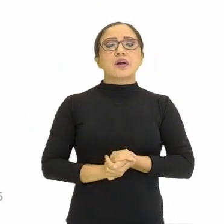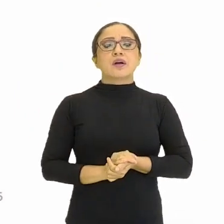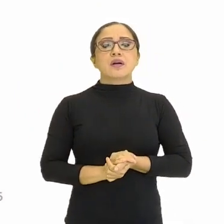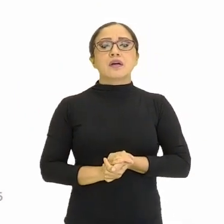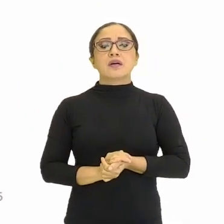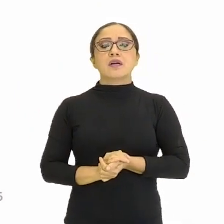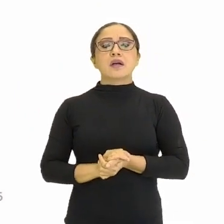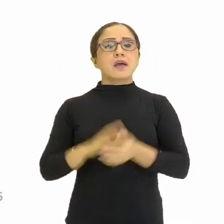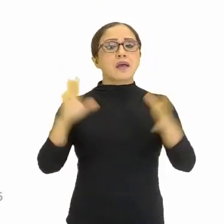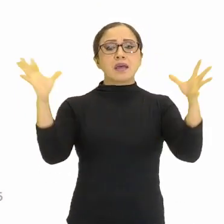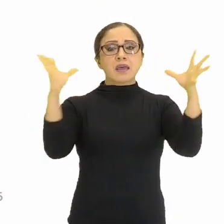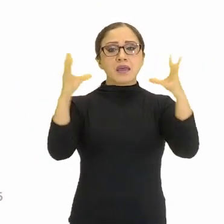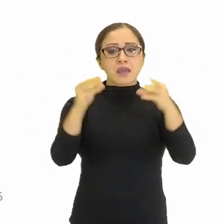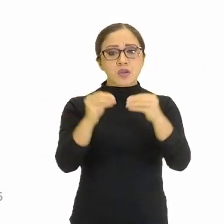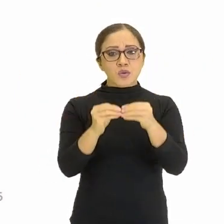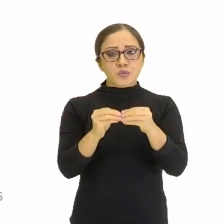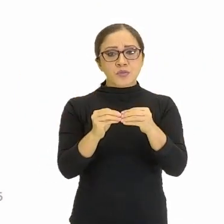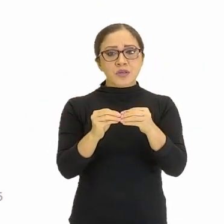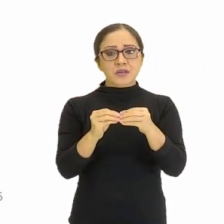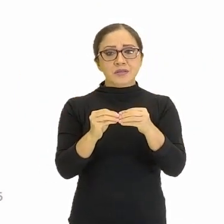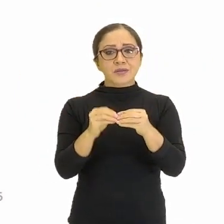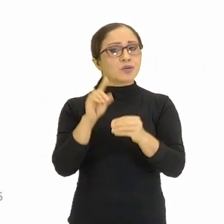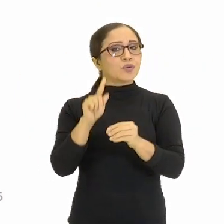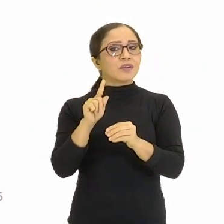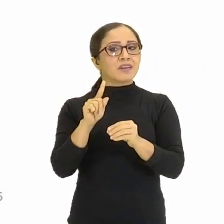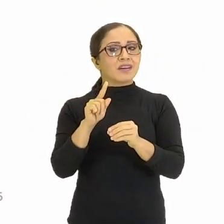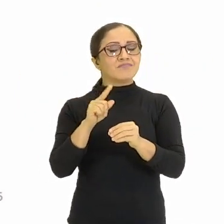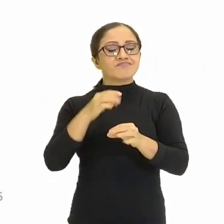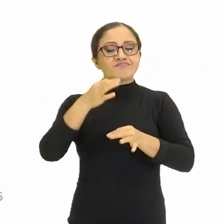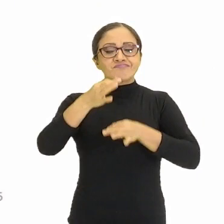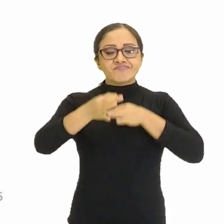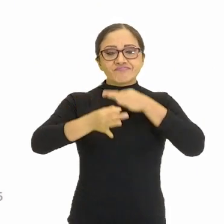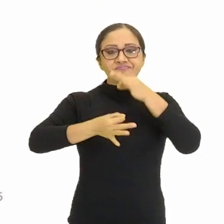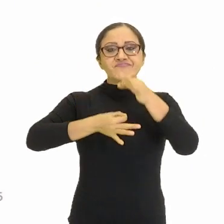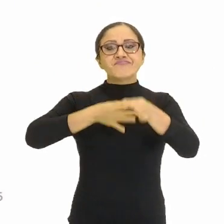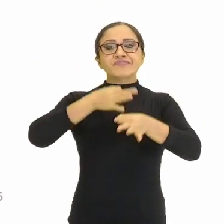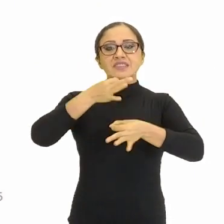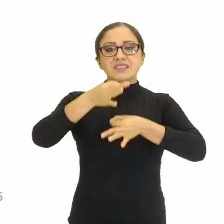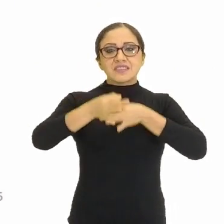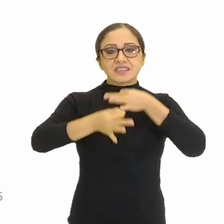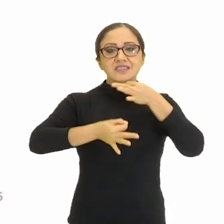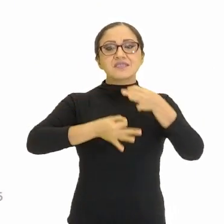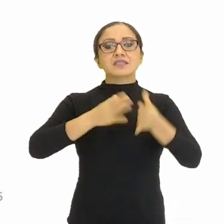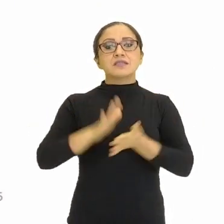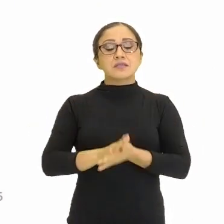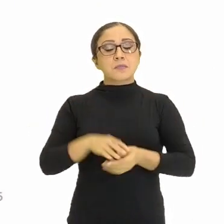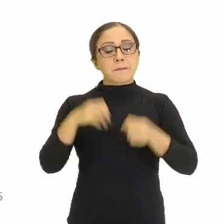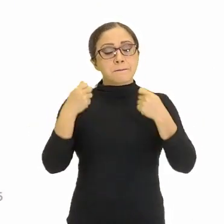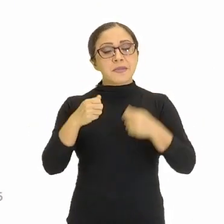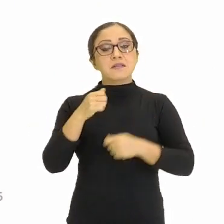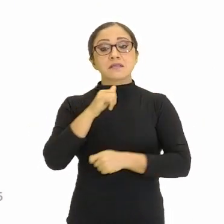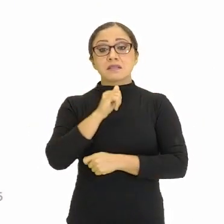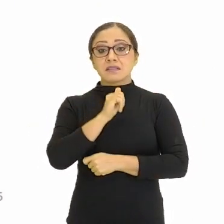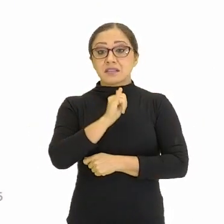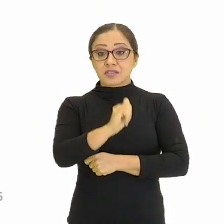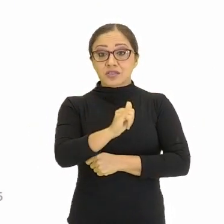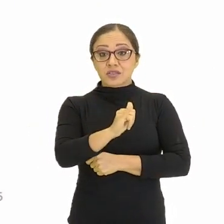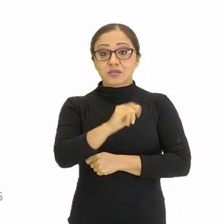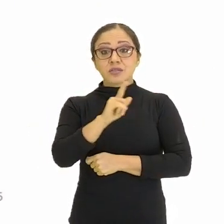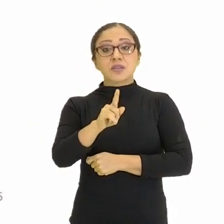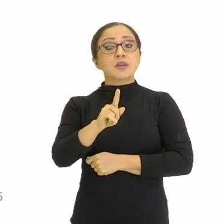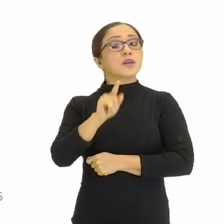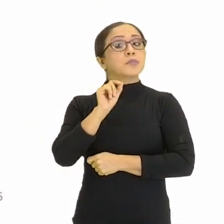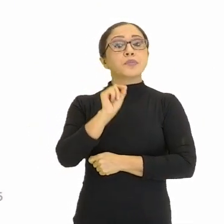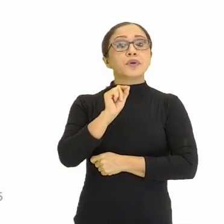é resumido na construção de argumentos. Isso precisa ser contado pelo aluno. Então,